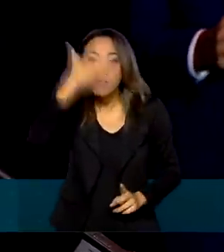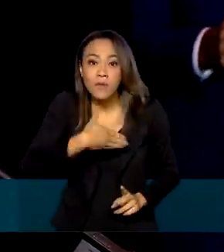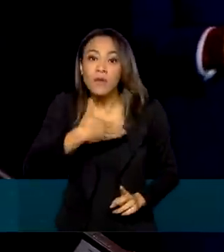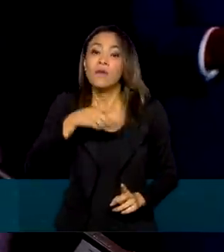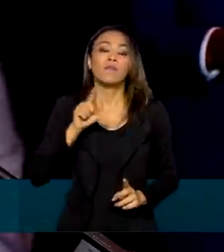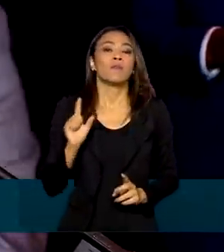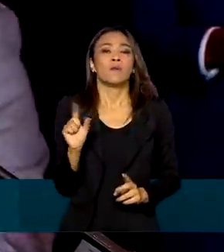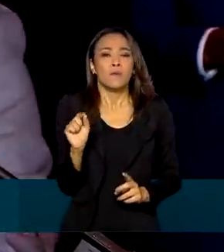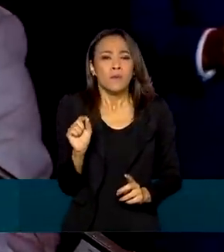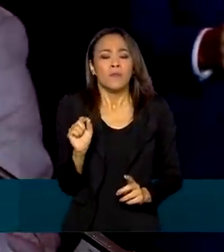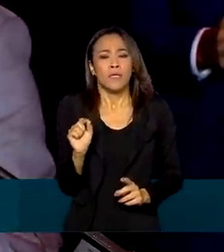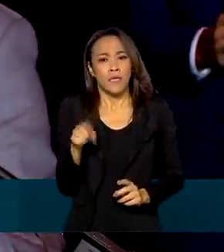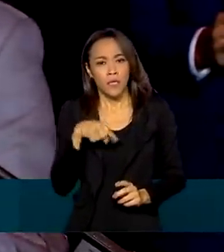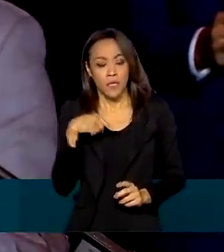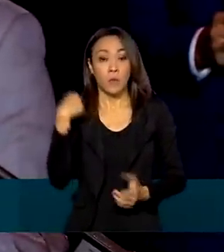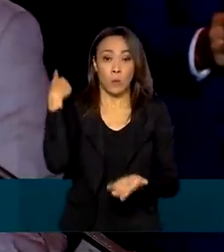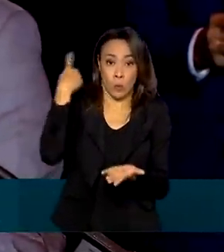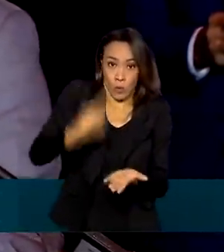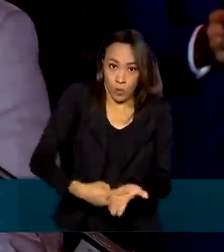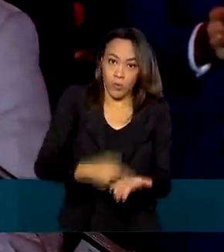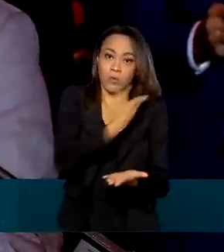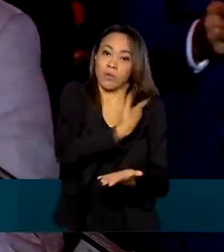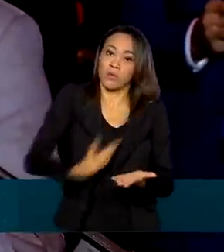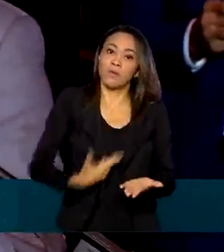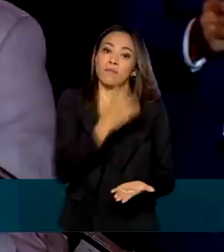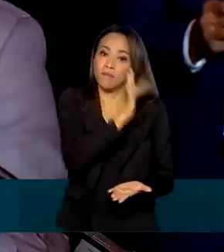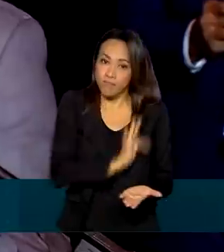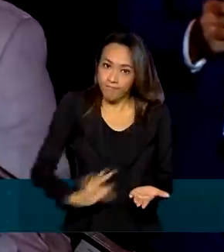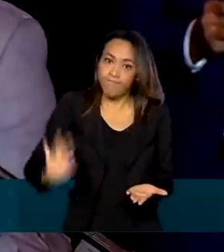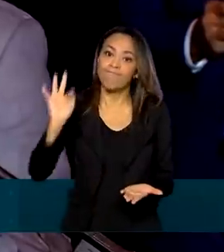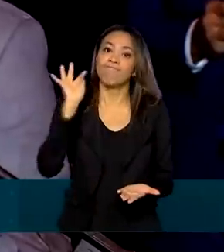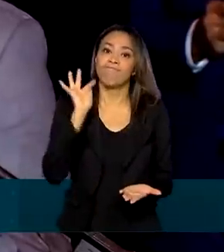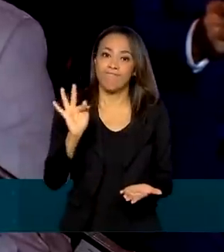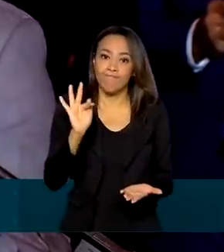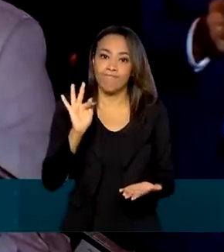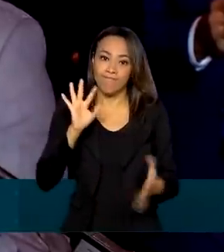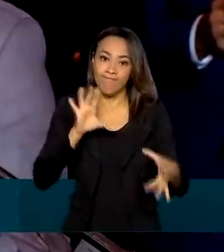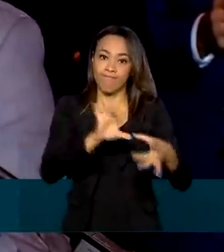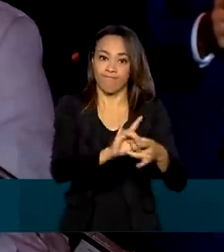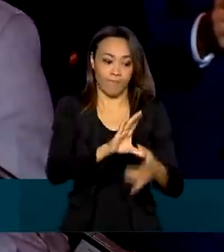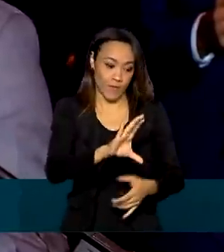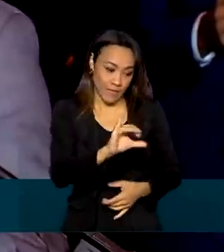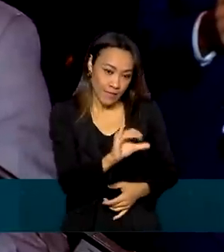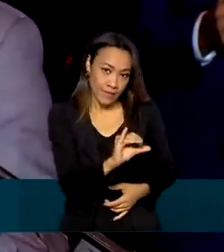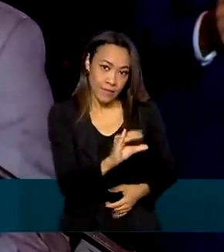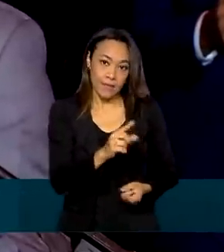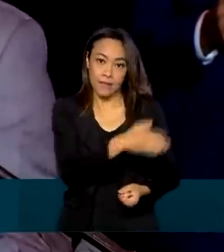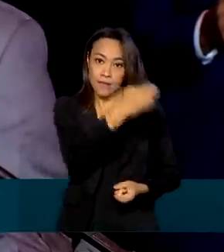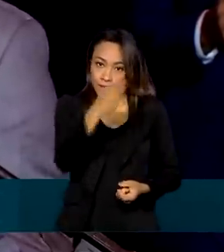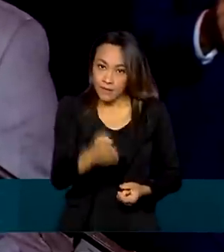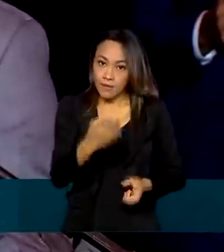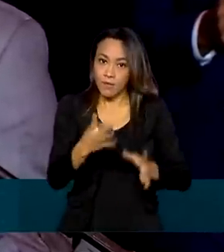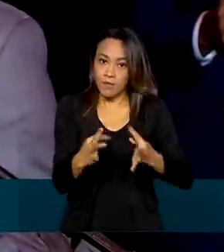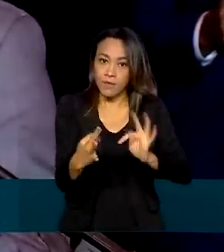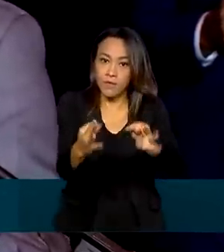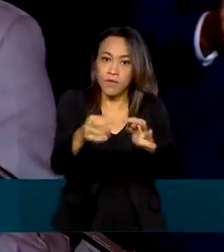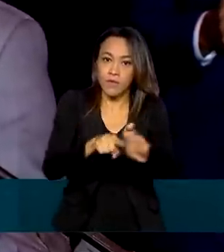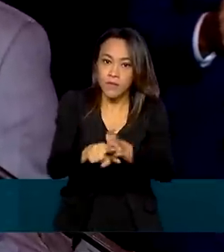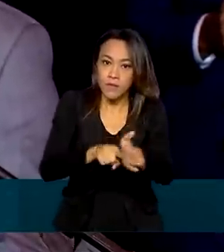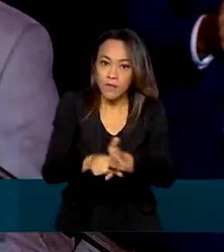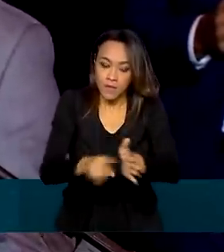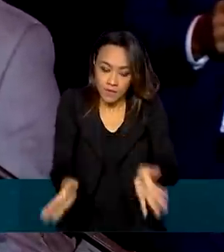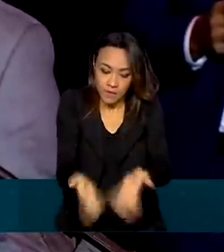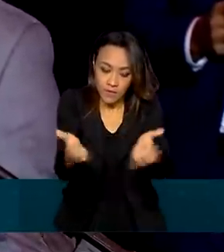cabal do compromisso do governo federal com a ciência, com o desenvolvimento de pesquisas